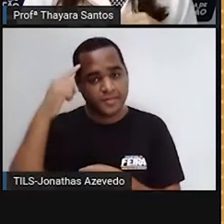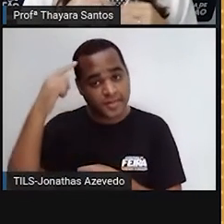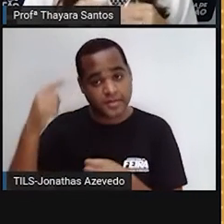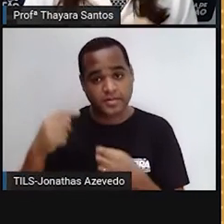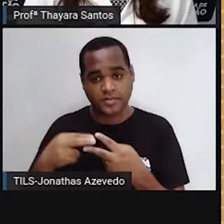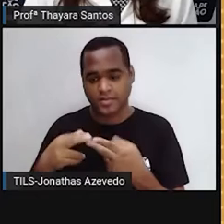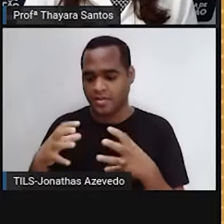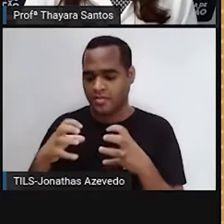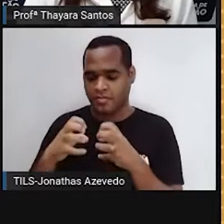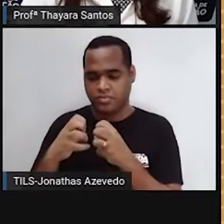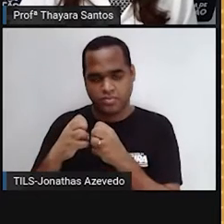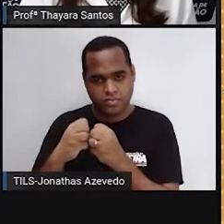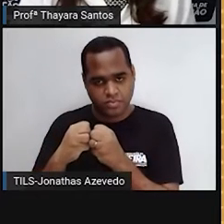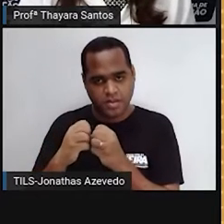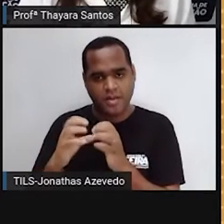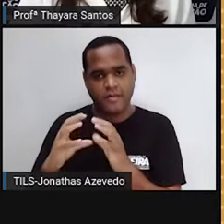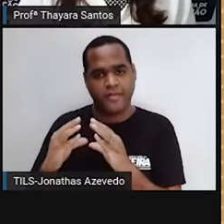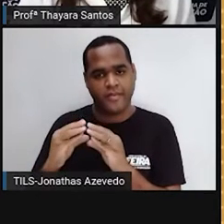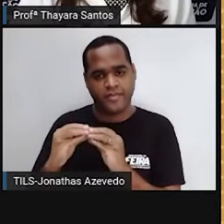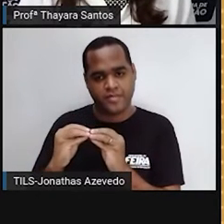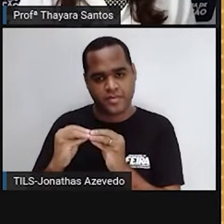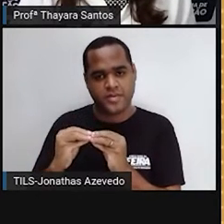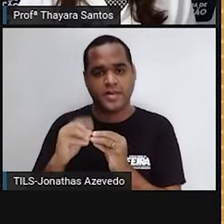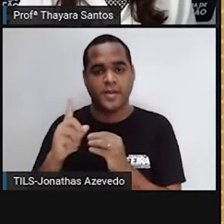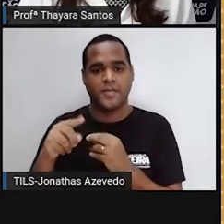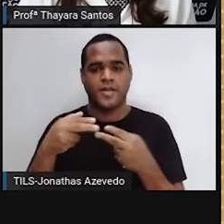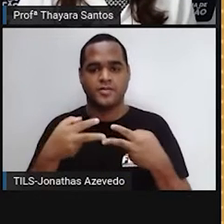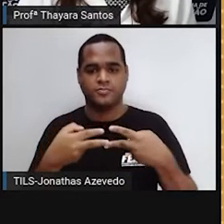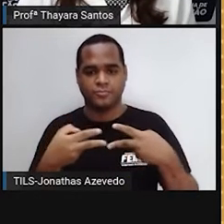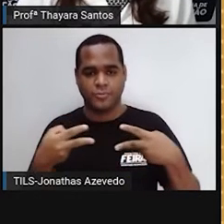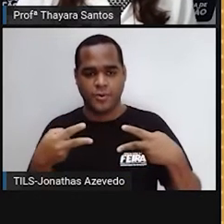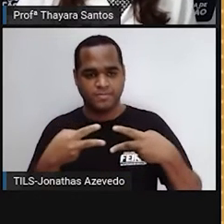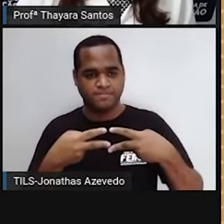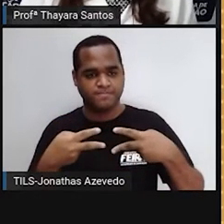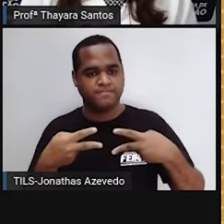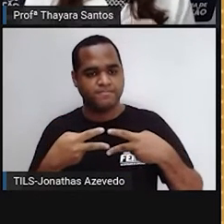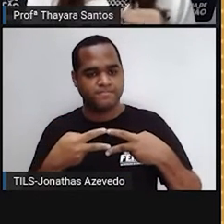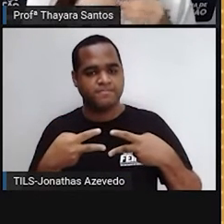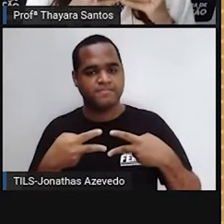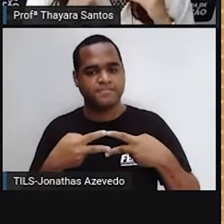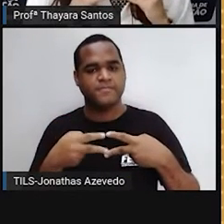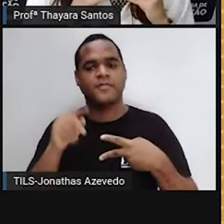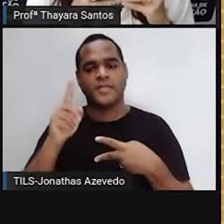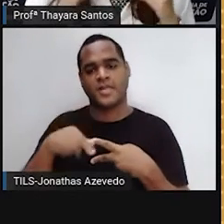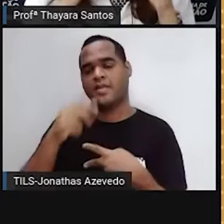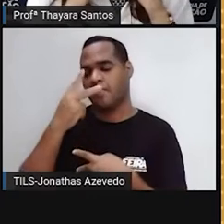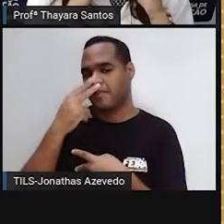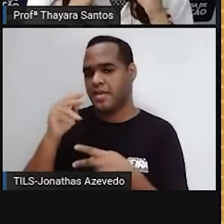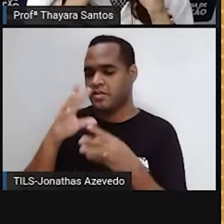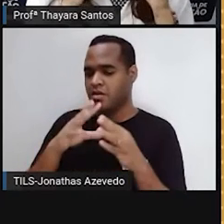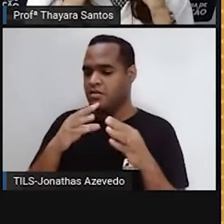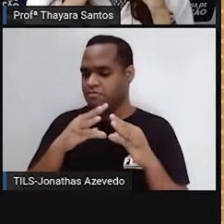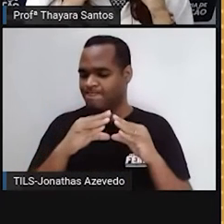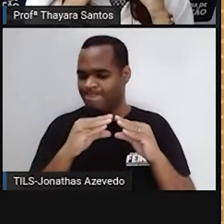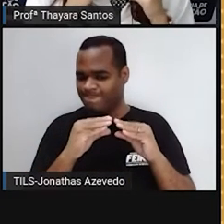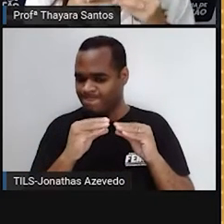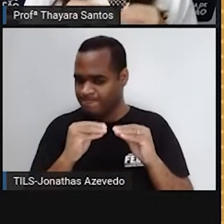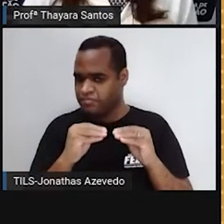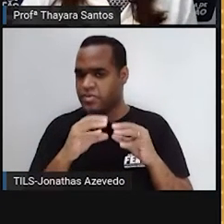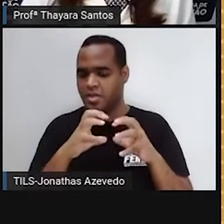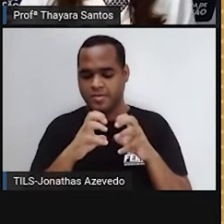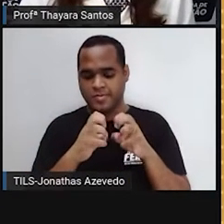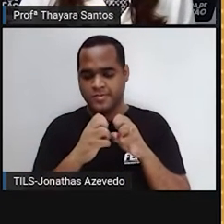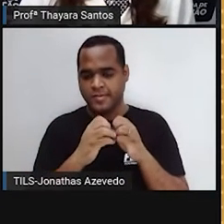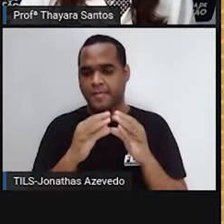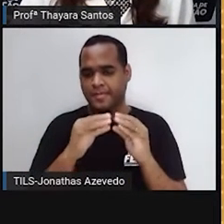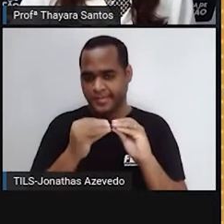mas o cromossomo, que ele tem essa forma aqui de X, ele está mais compactado ainda, mais enroladinho